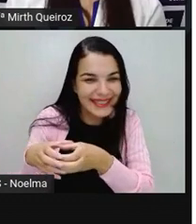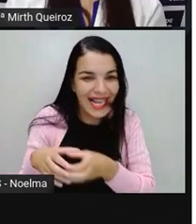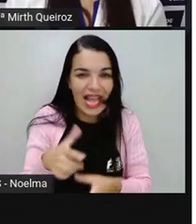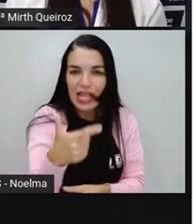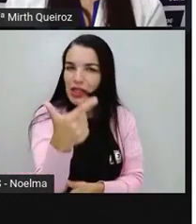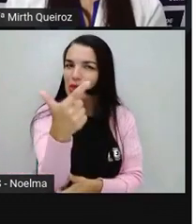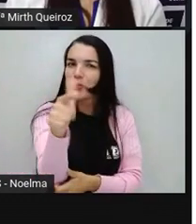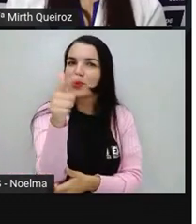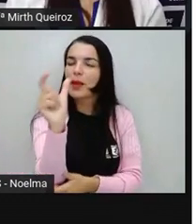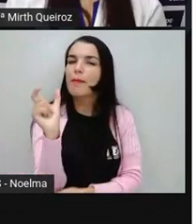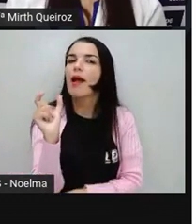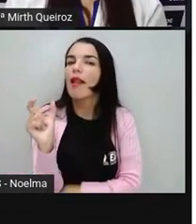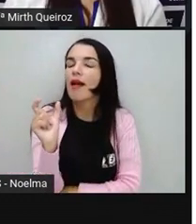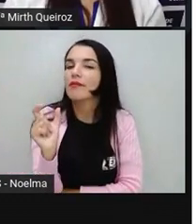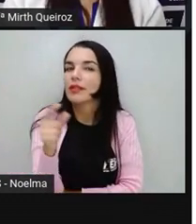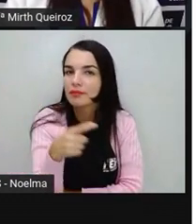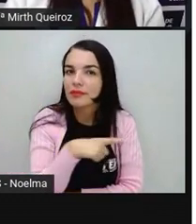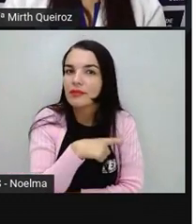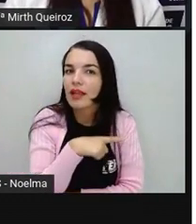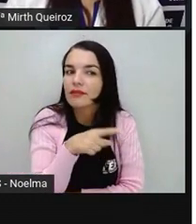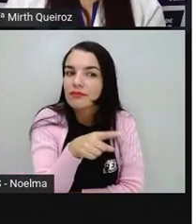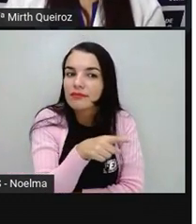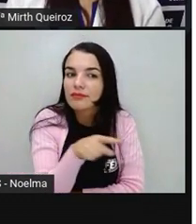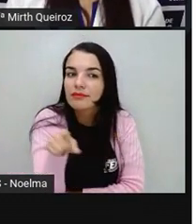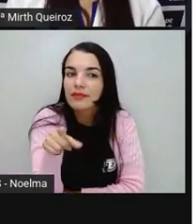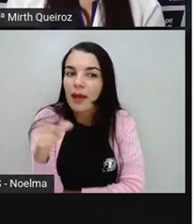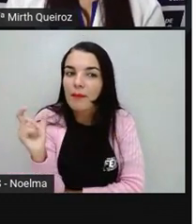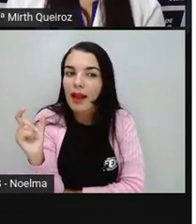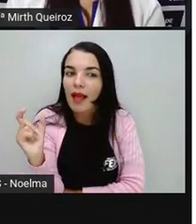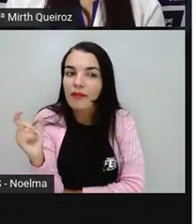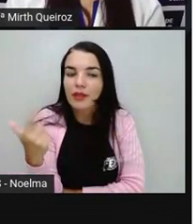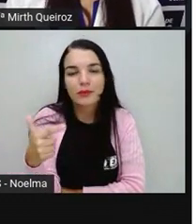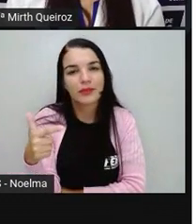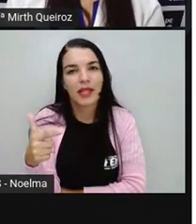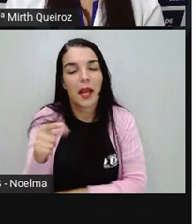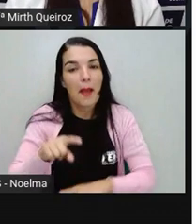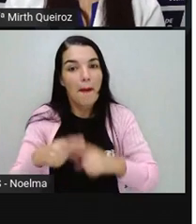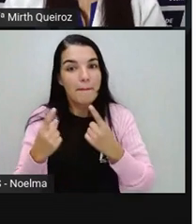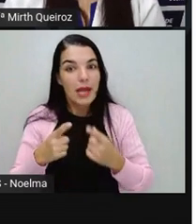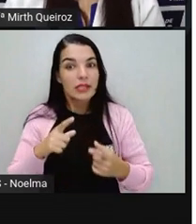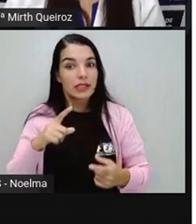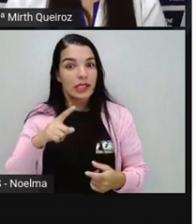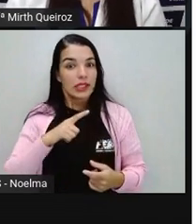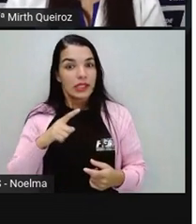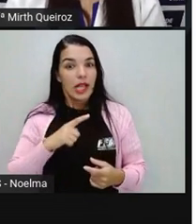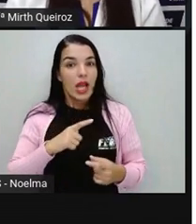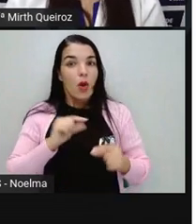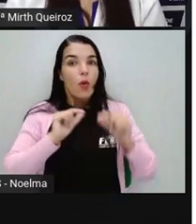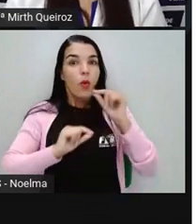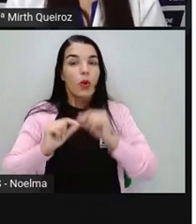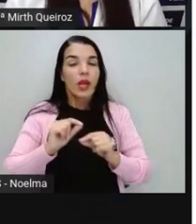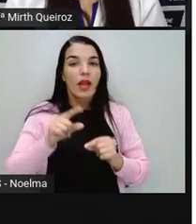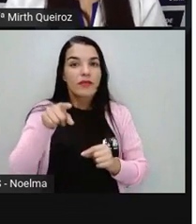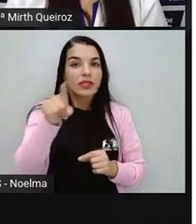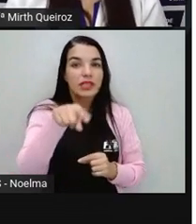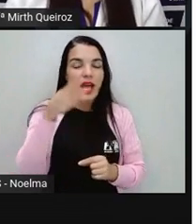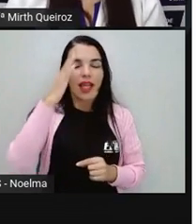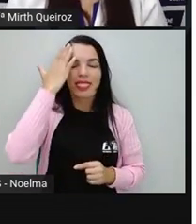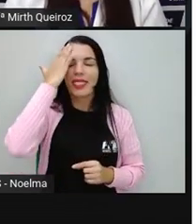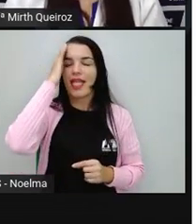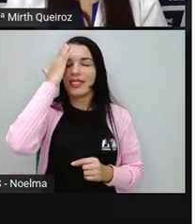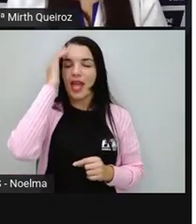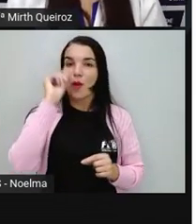palavra. Mas, no caso, escrita. Mas a gente consegue entender o que aconteceu